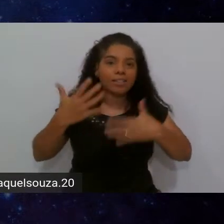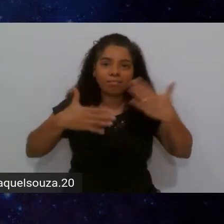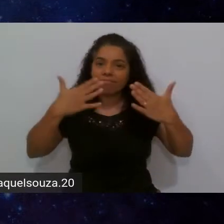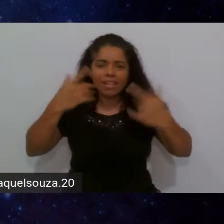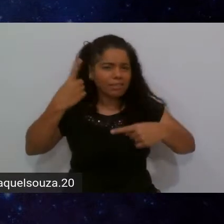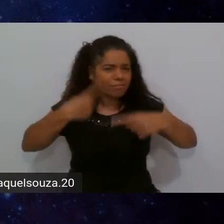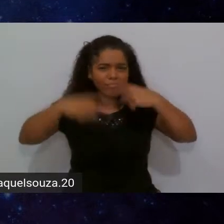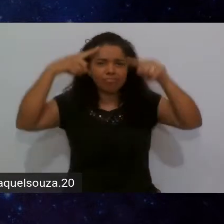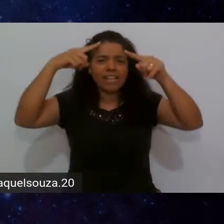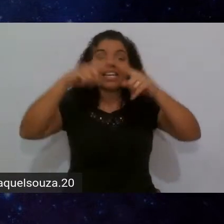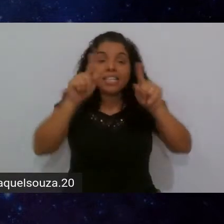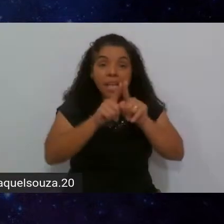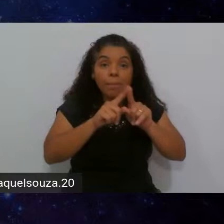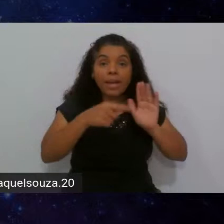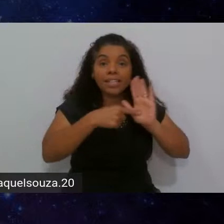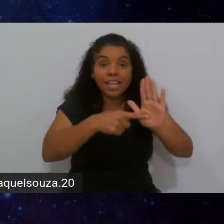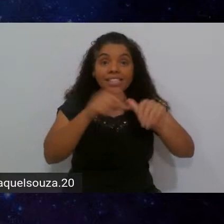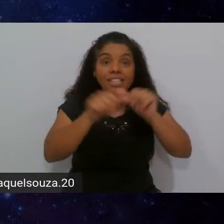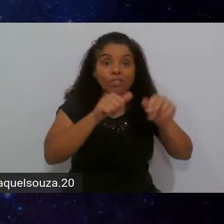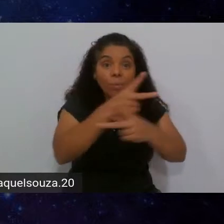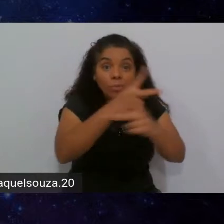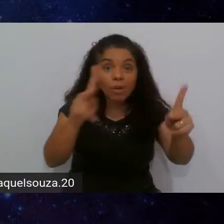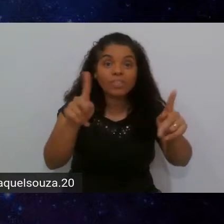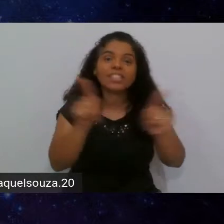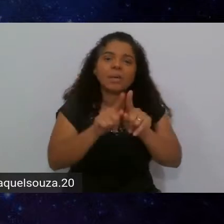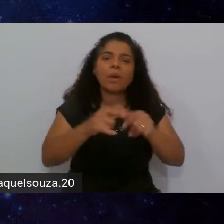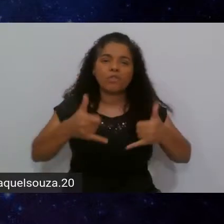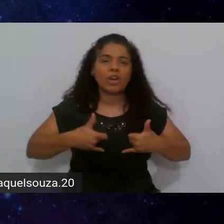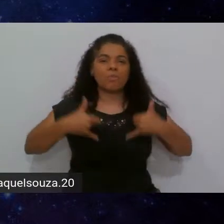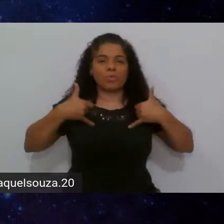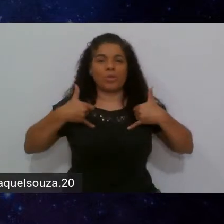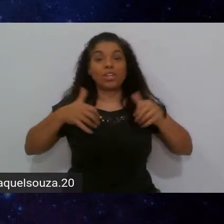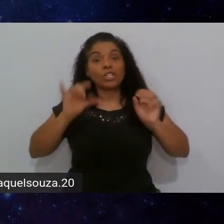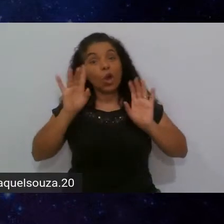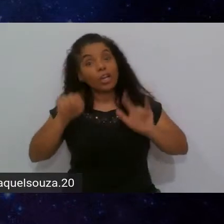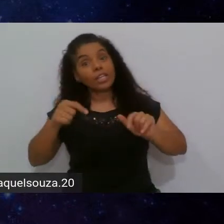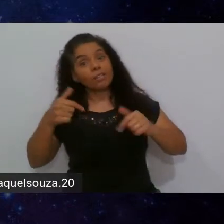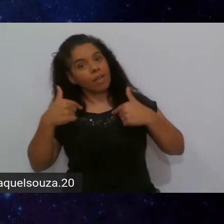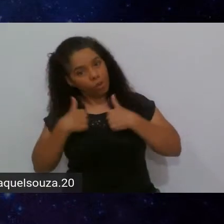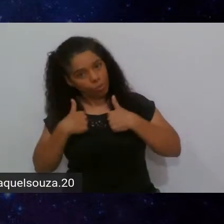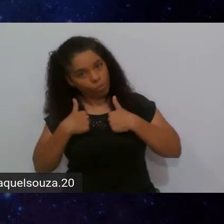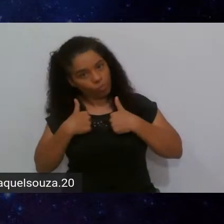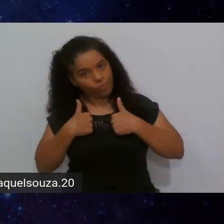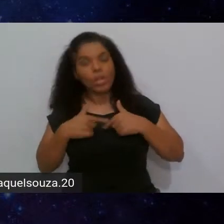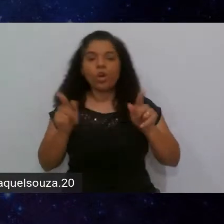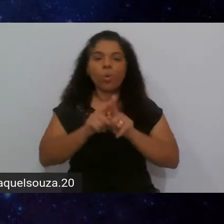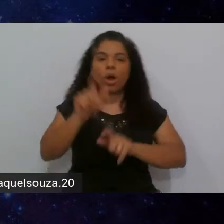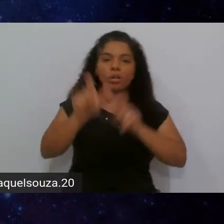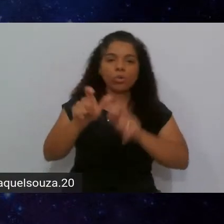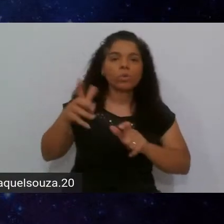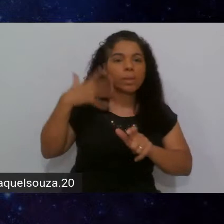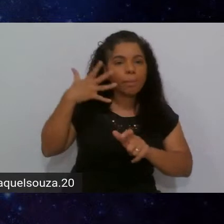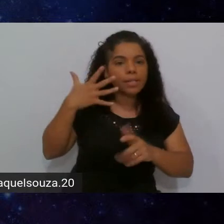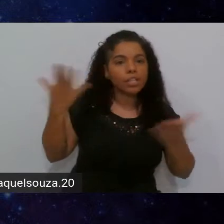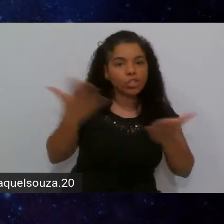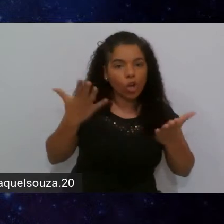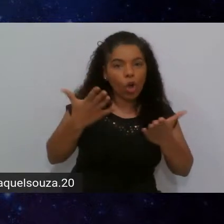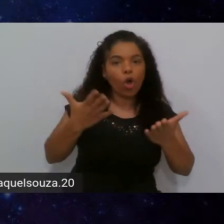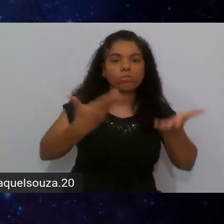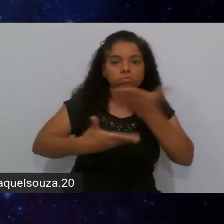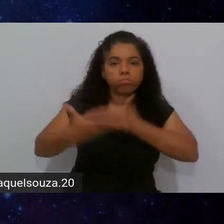vocês também a transformação me deixa muito orgulhoso só que tanto eu quanto os palestrantes que hoje aqui